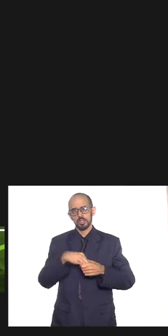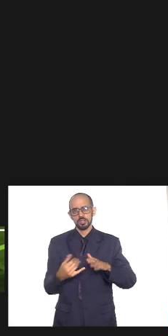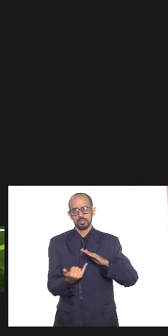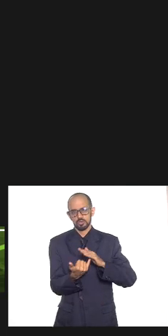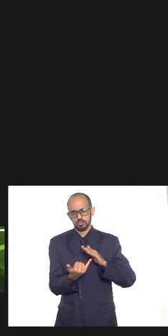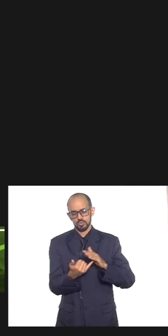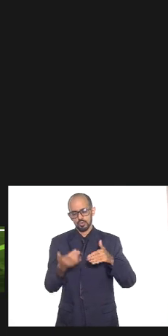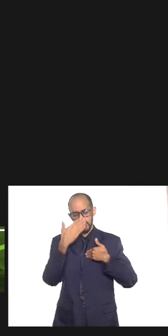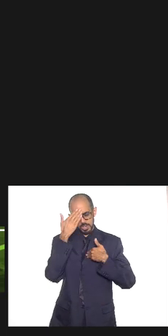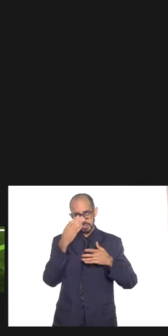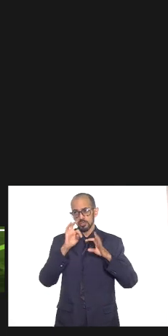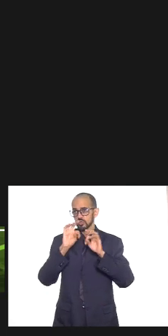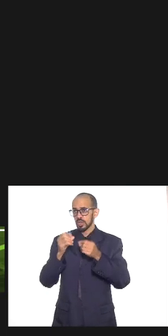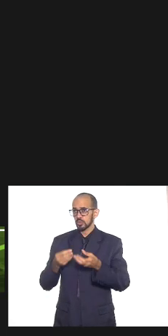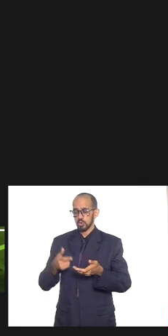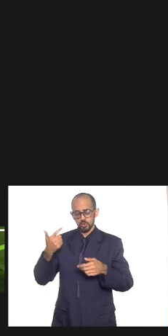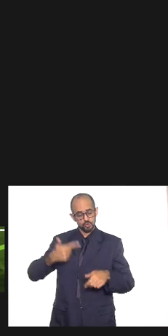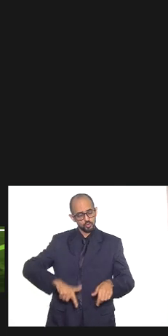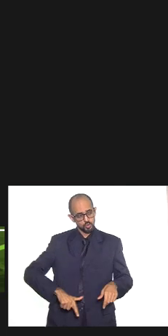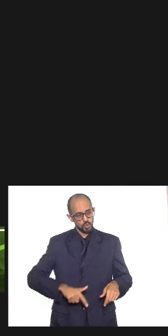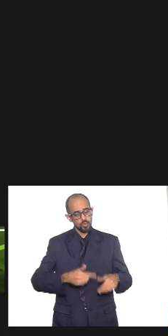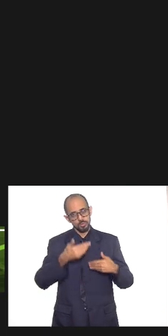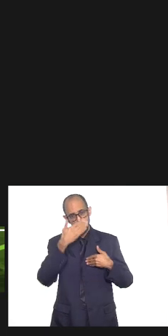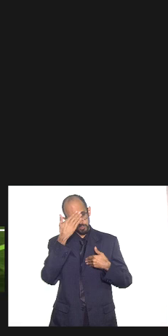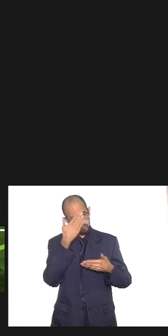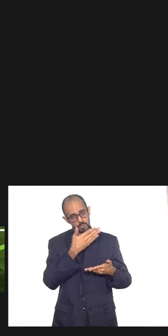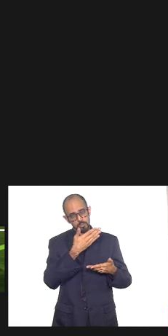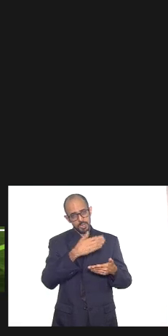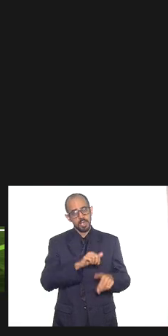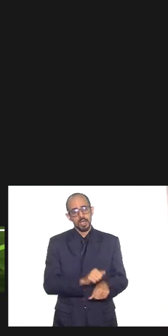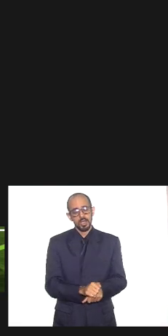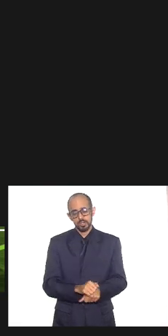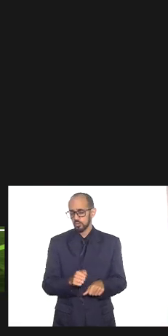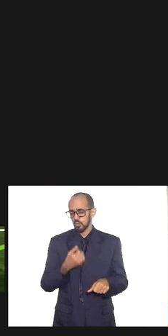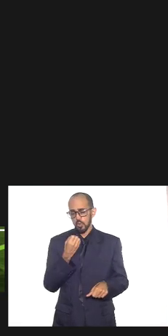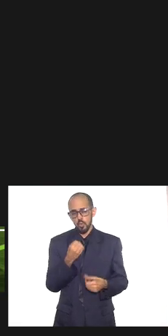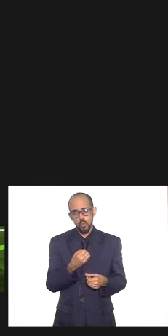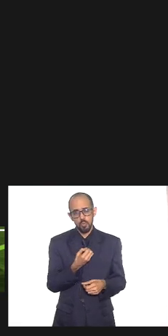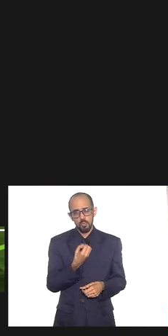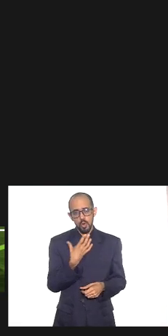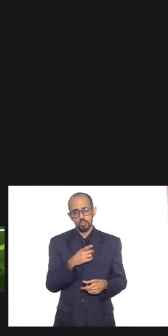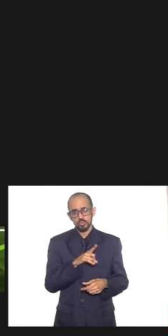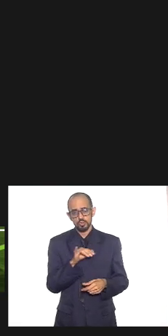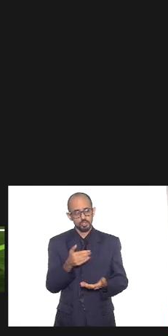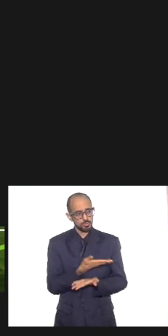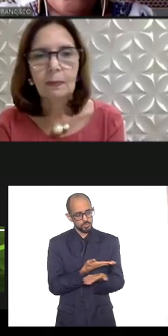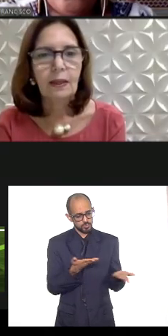agradeço a todos mais uma vez muito obrigado um ótimo dia e fico à disposição dos senhores